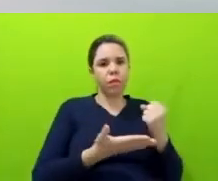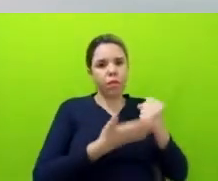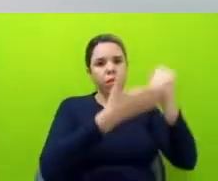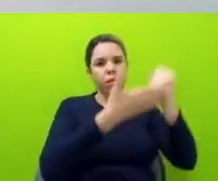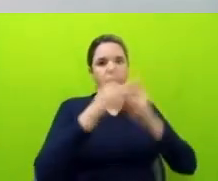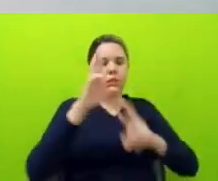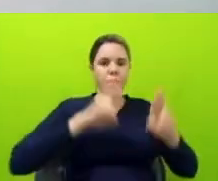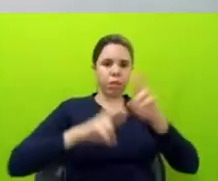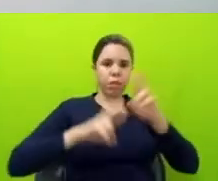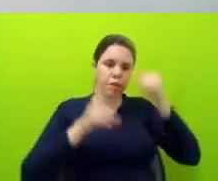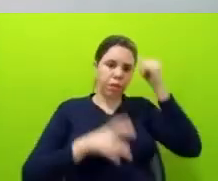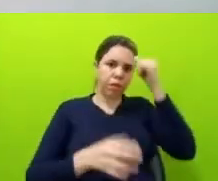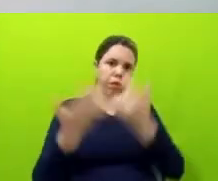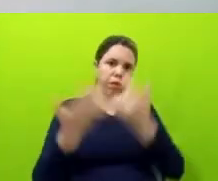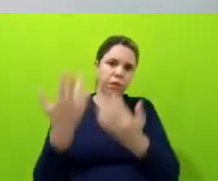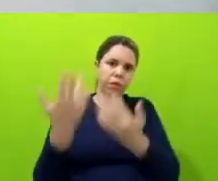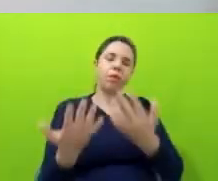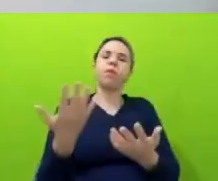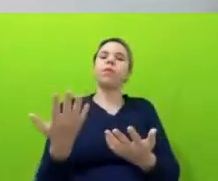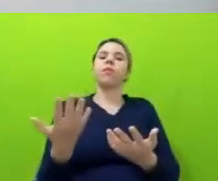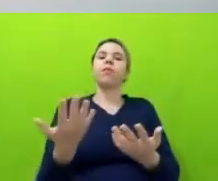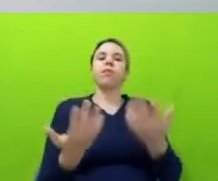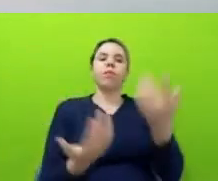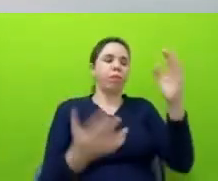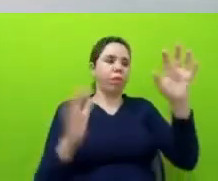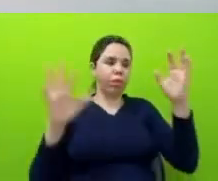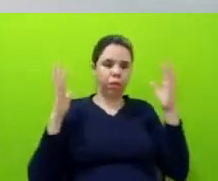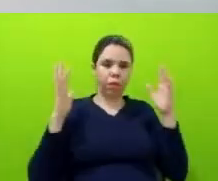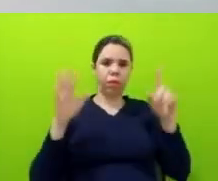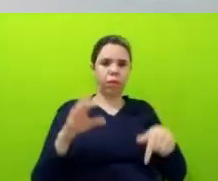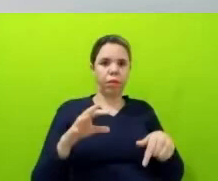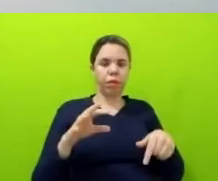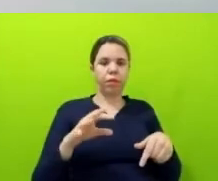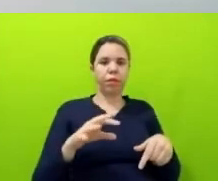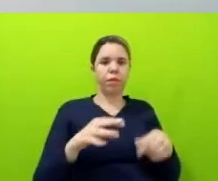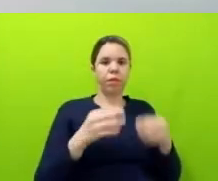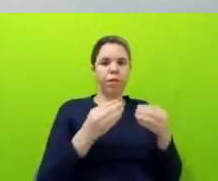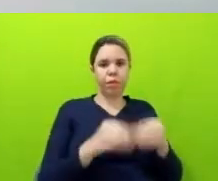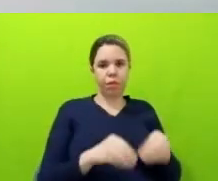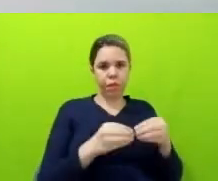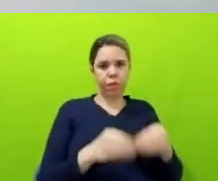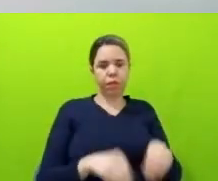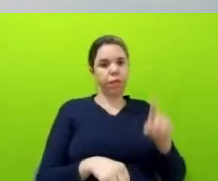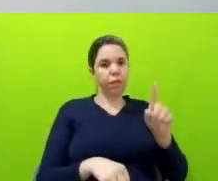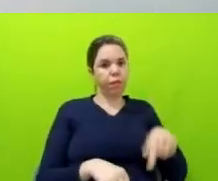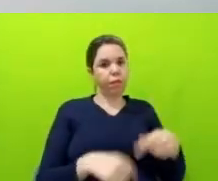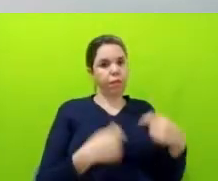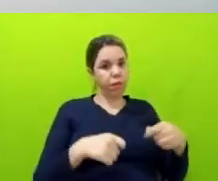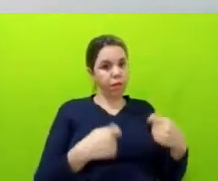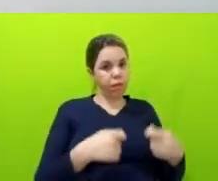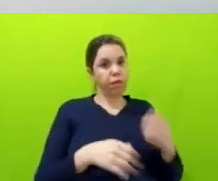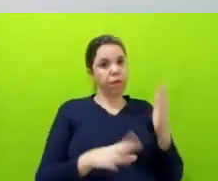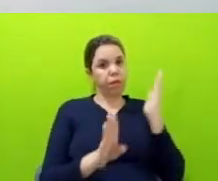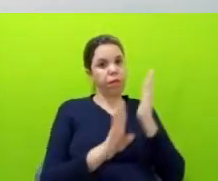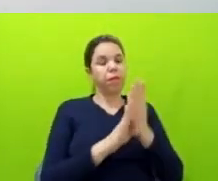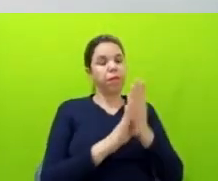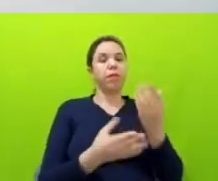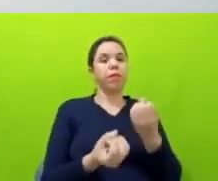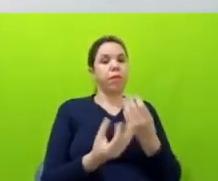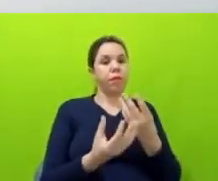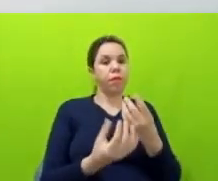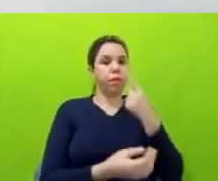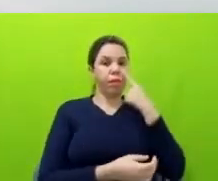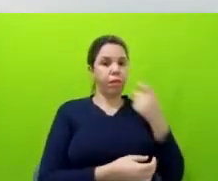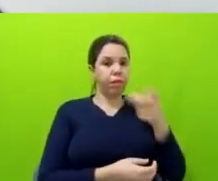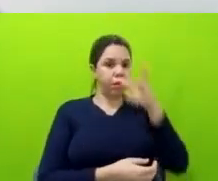desmatamento, e o quanto isso está, e quanto isso é informação pública, de interesse público, mas